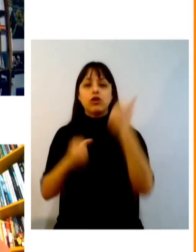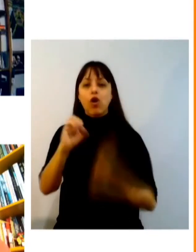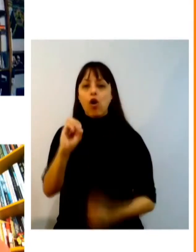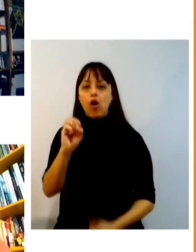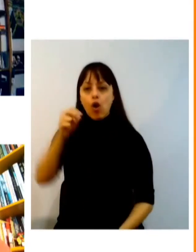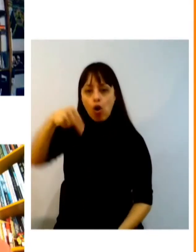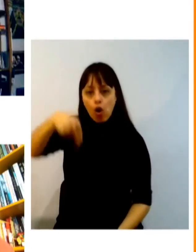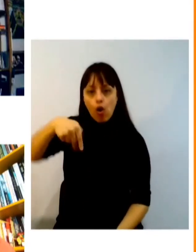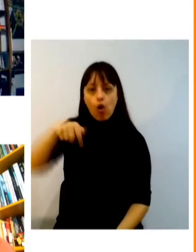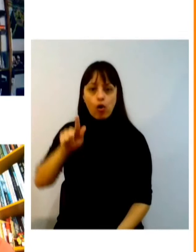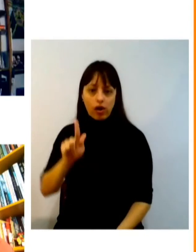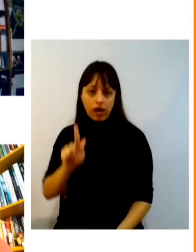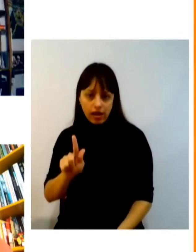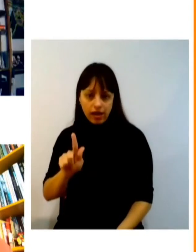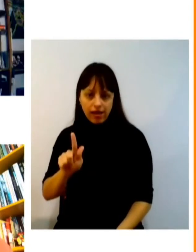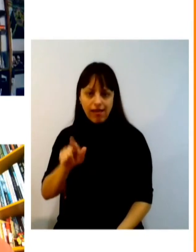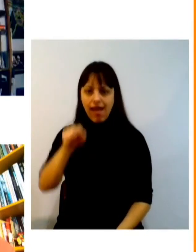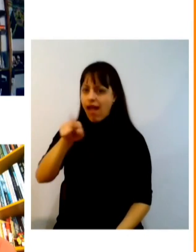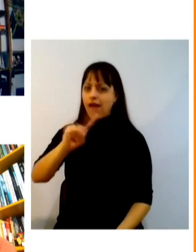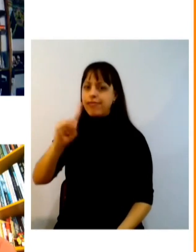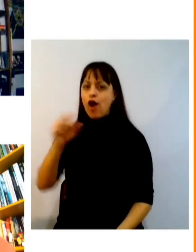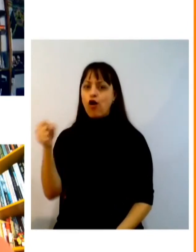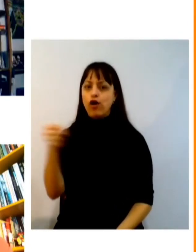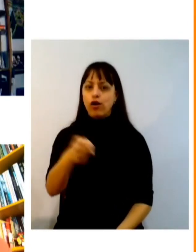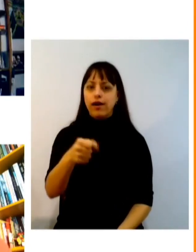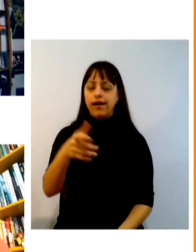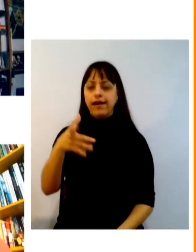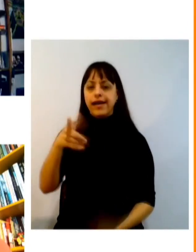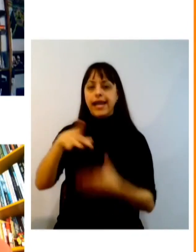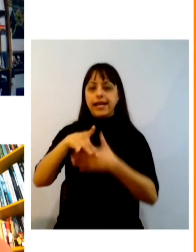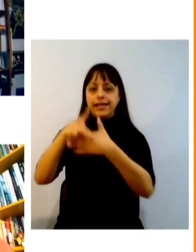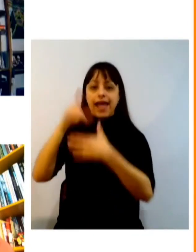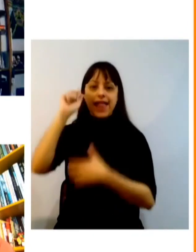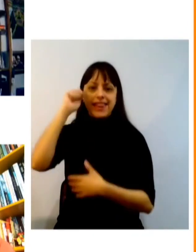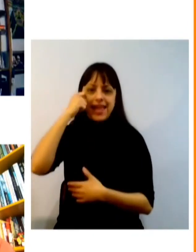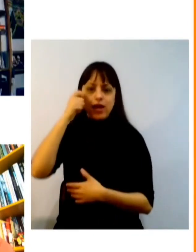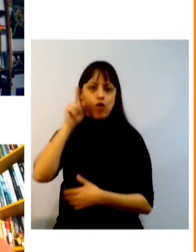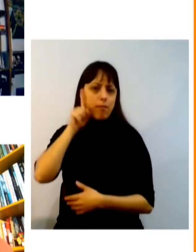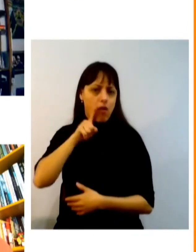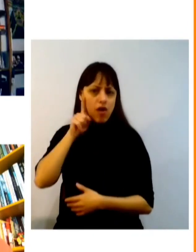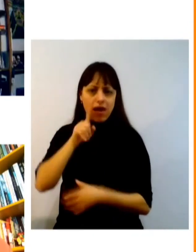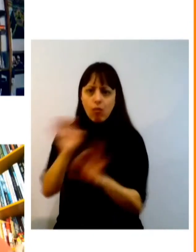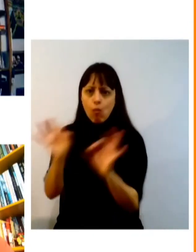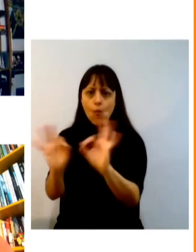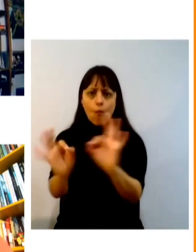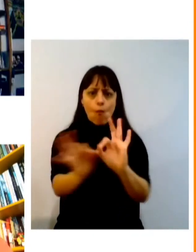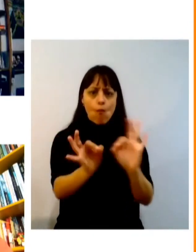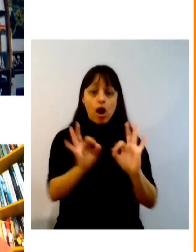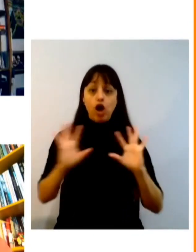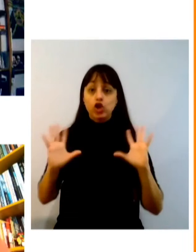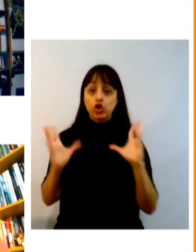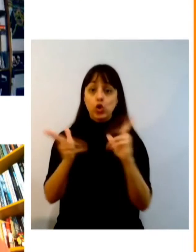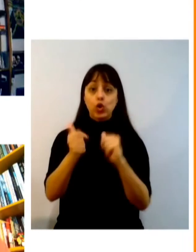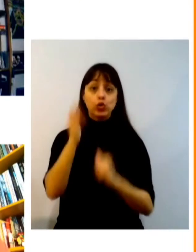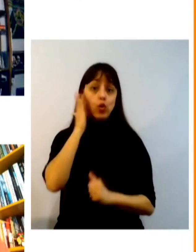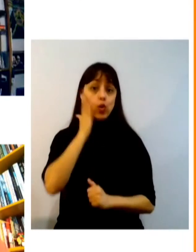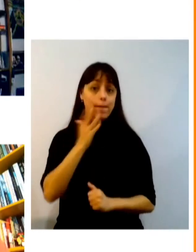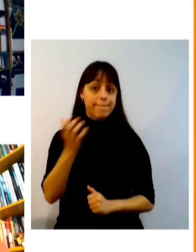ONG não ONG eu não vejo líderes negros ou pardos eu não vejo e os diretores